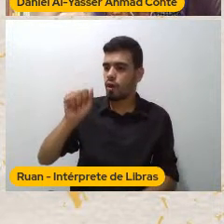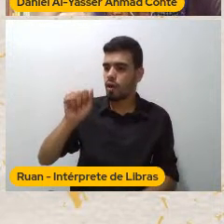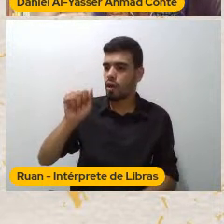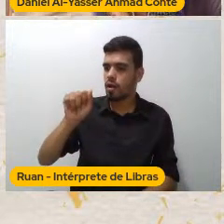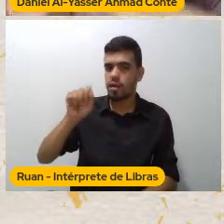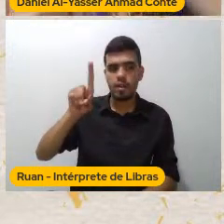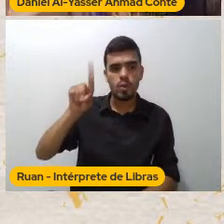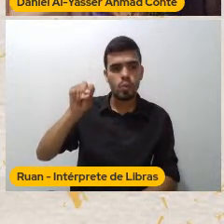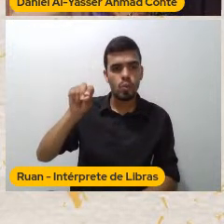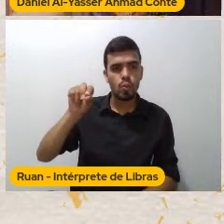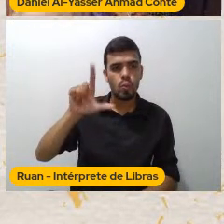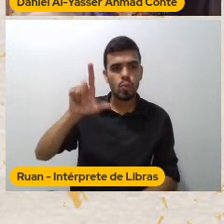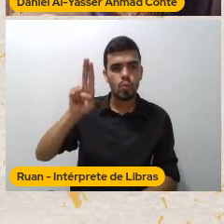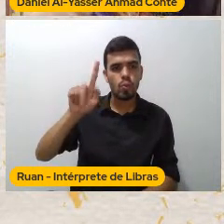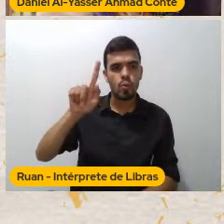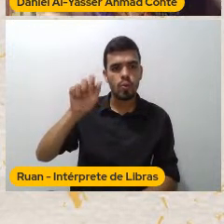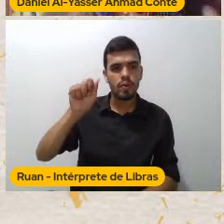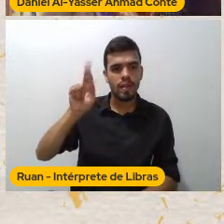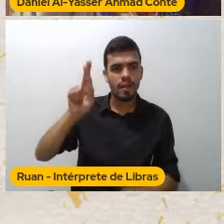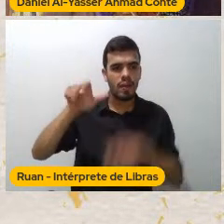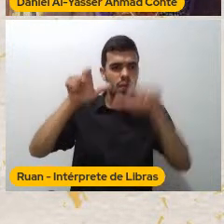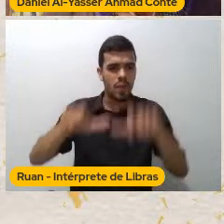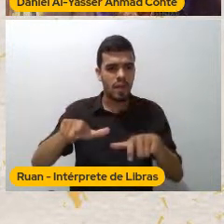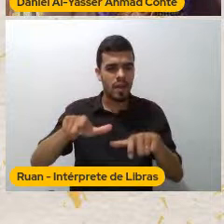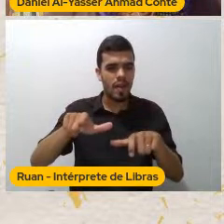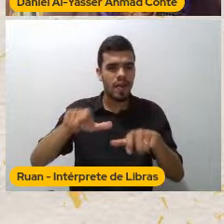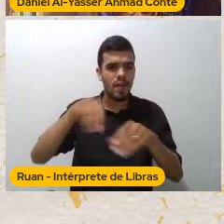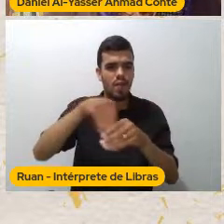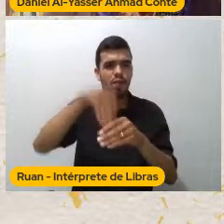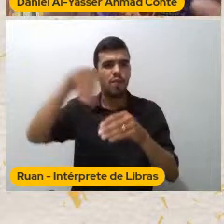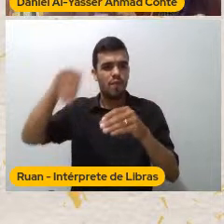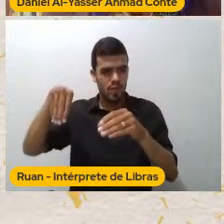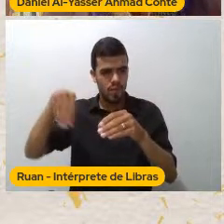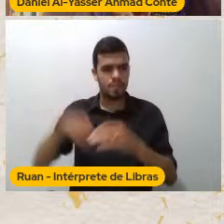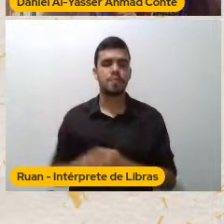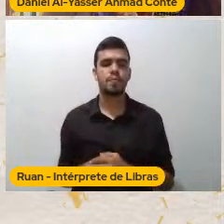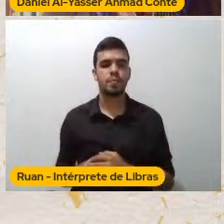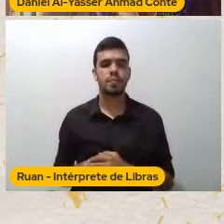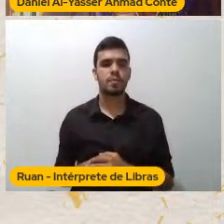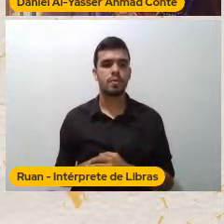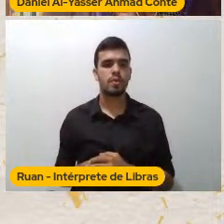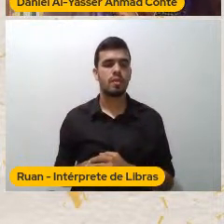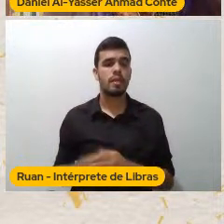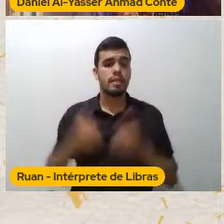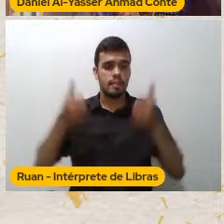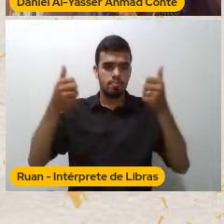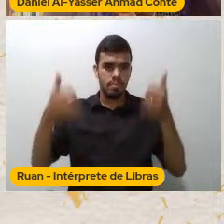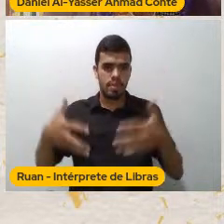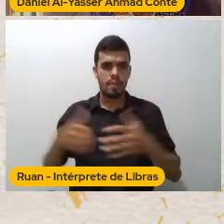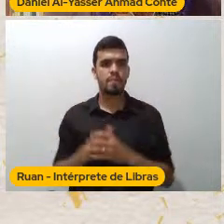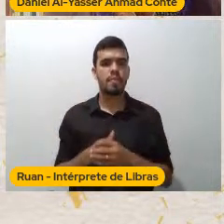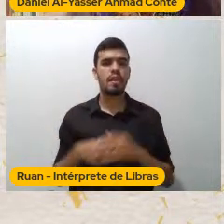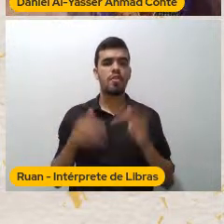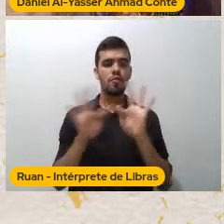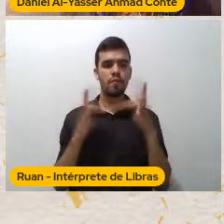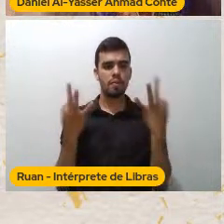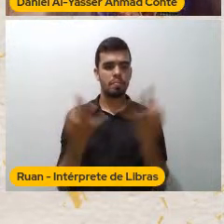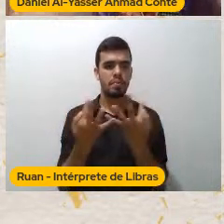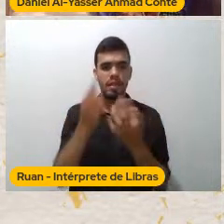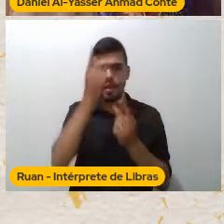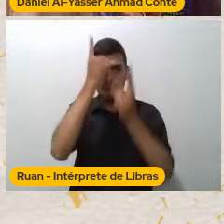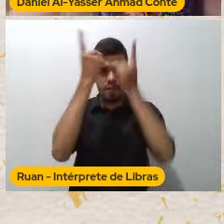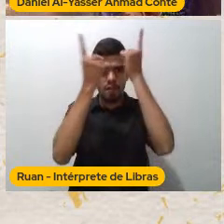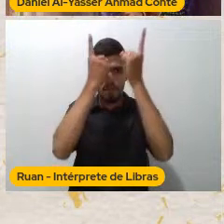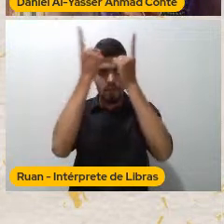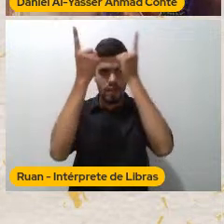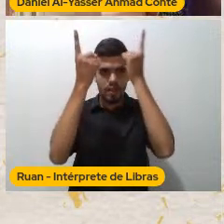narrativa assim As pessoas inventam As famílias inventam As pessoas E eu fui